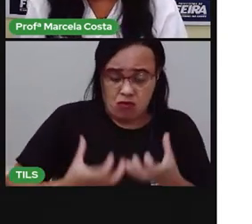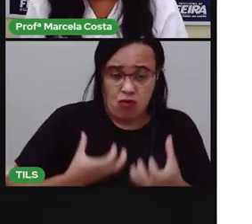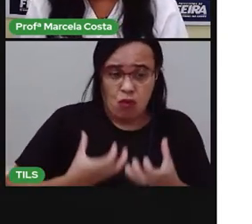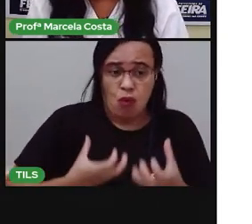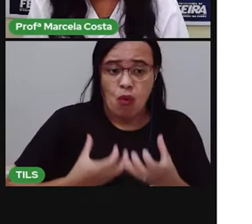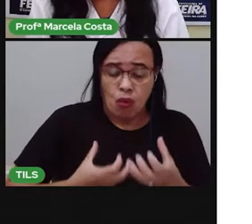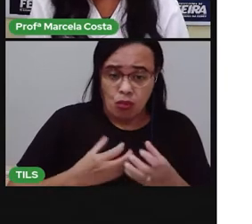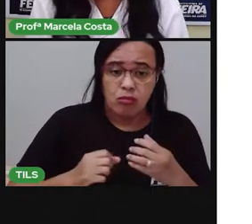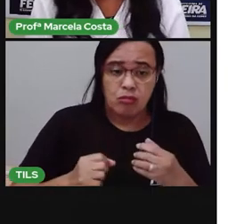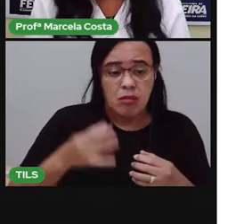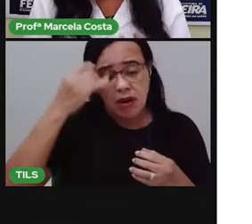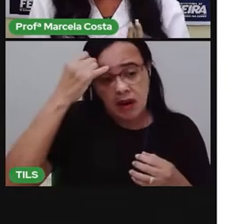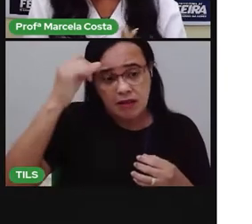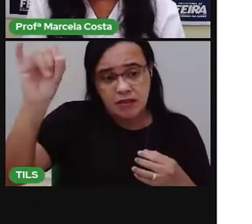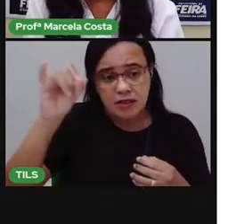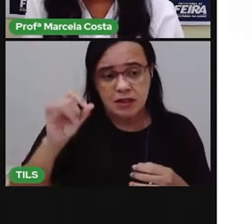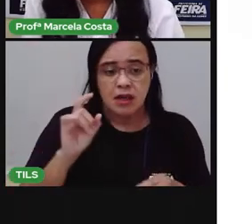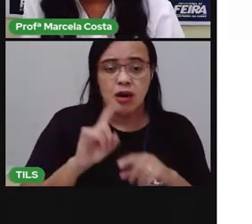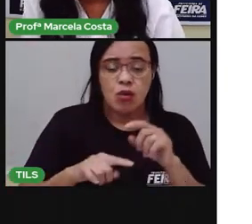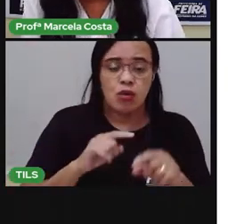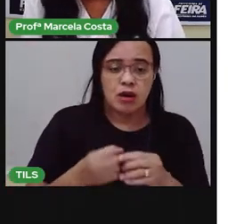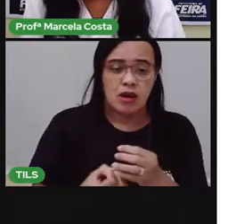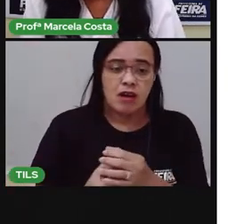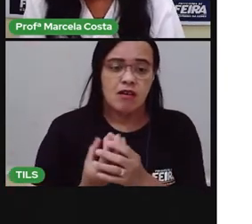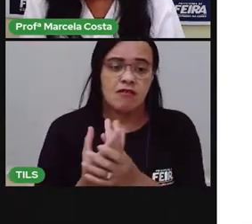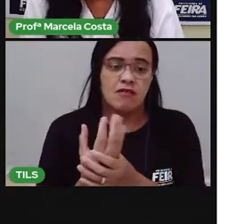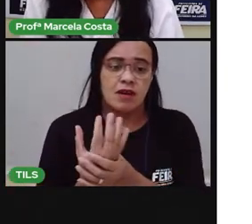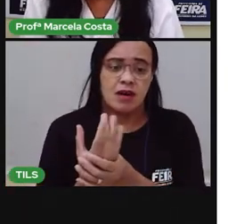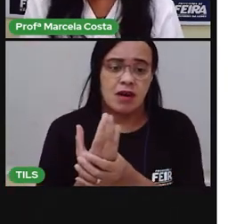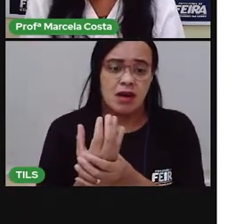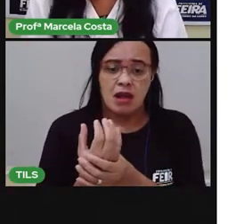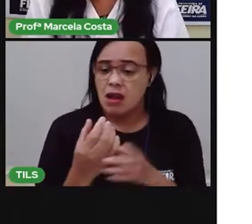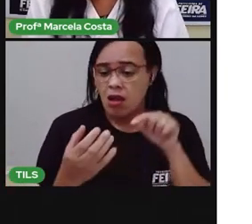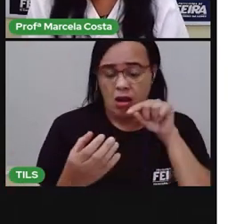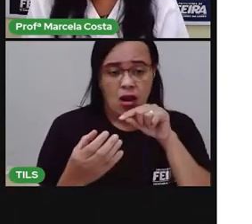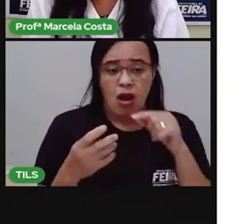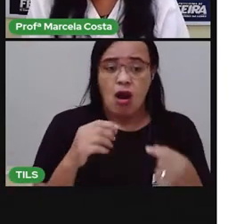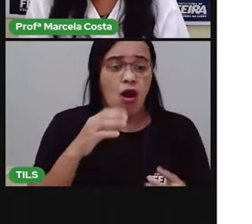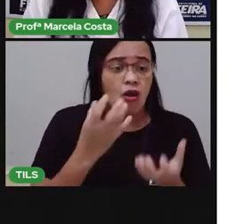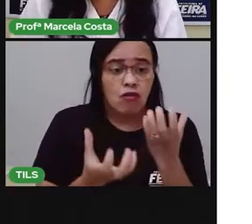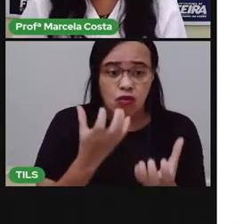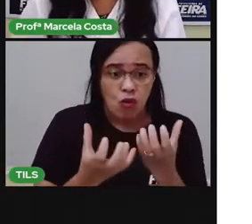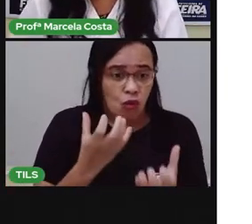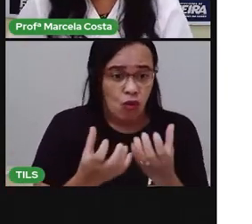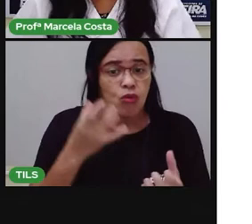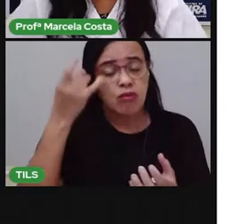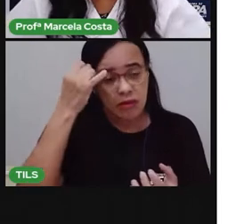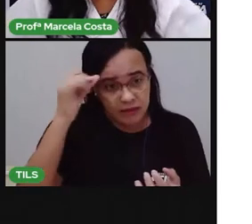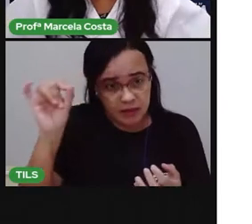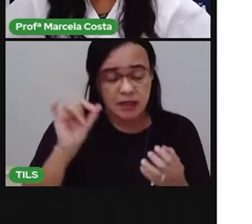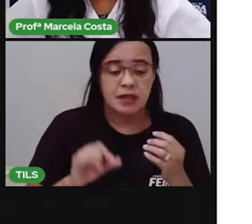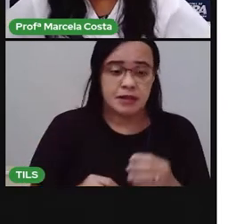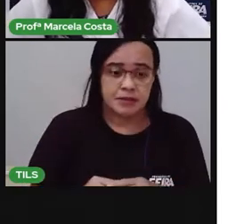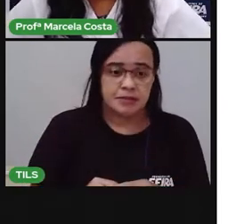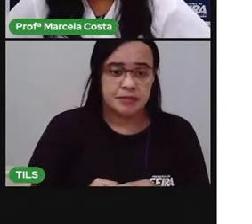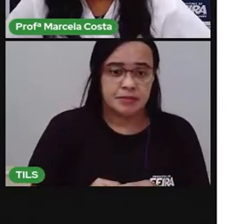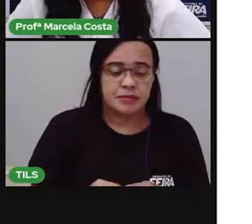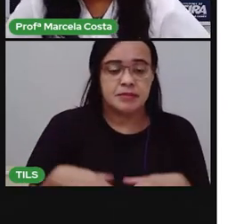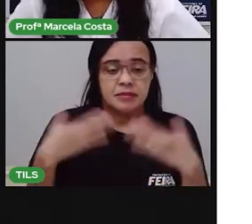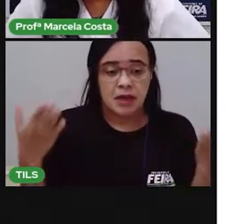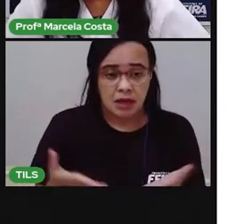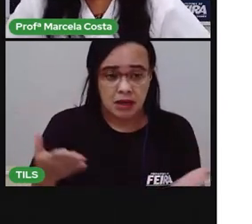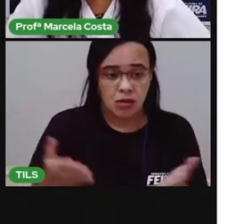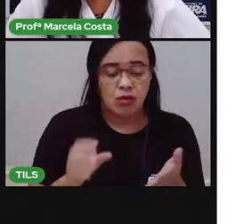Para evitar deixar velas acesas dentro de casa. Agora, a gente vai ver algumas